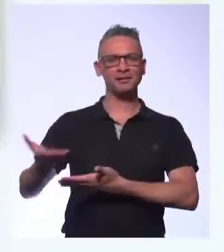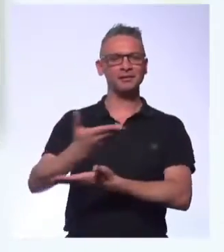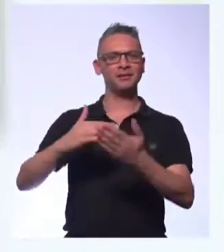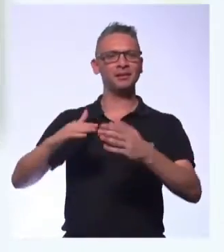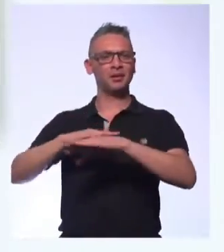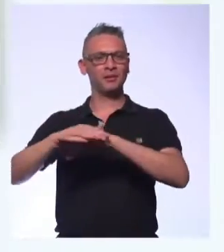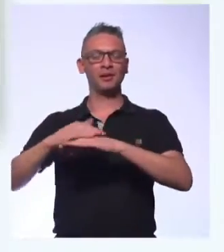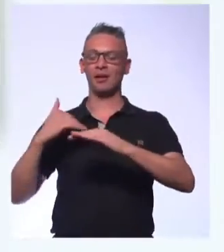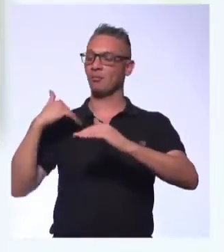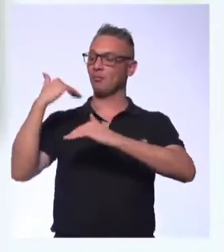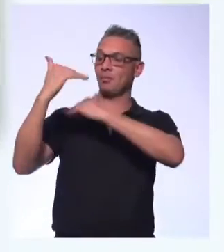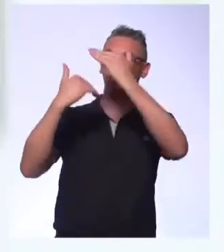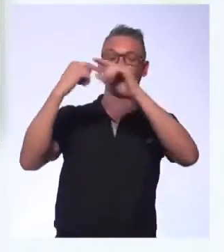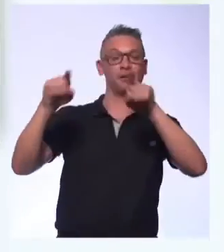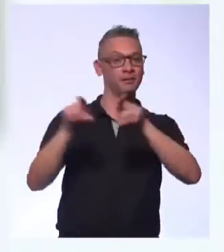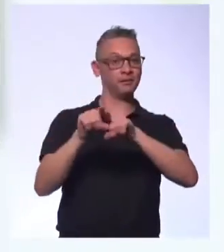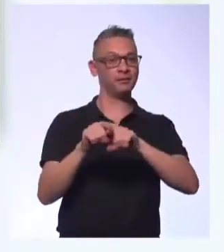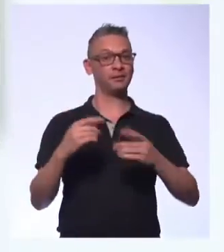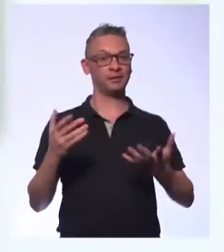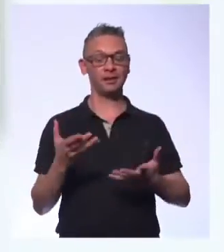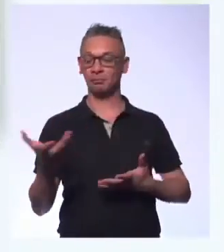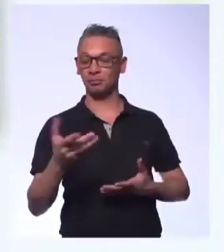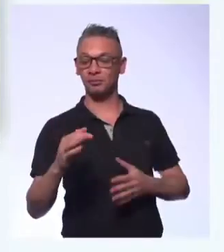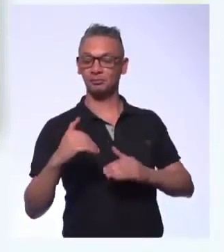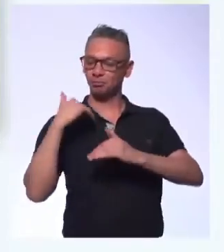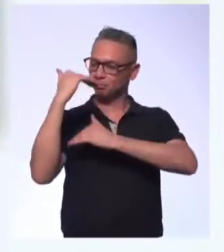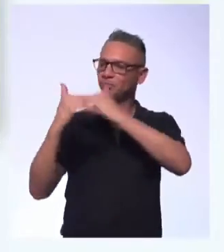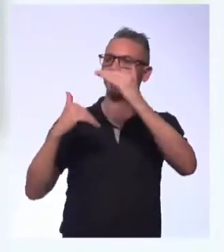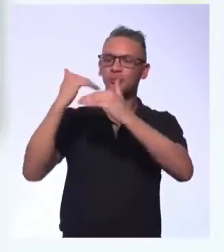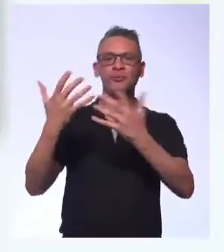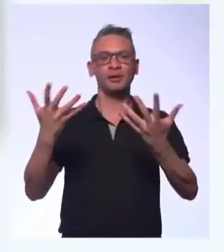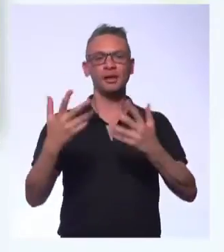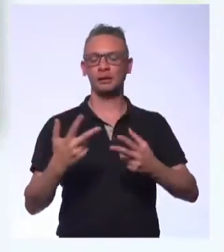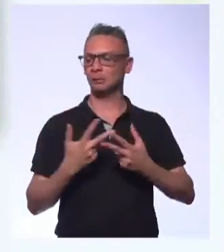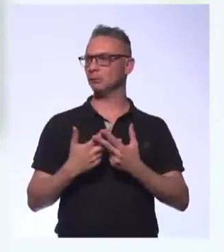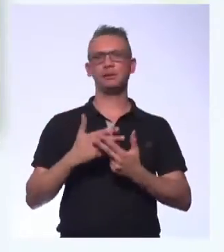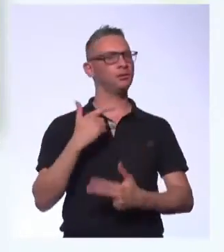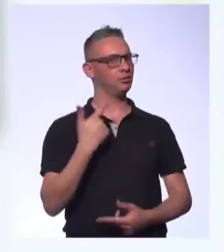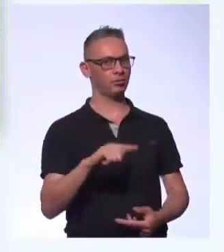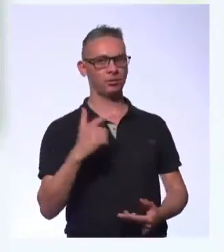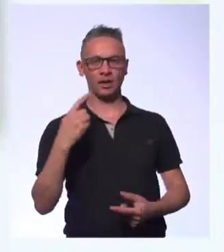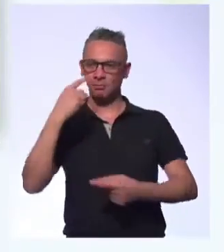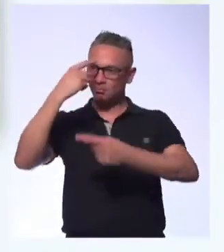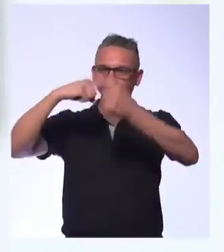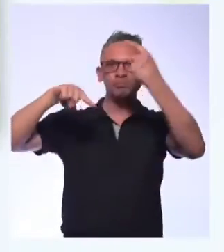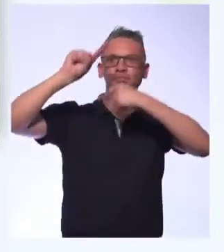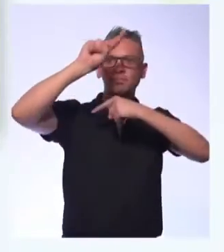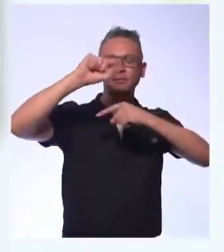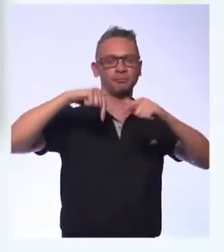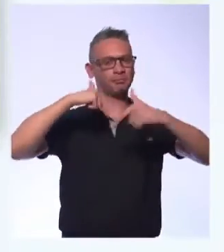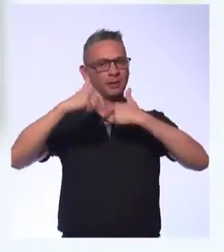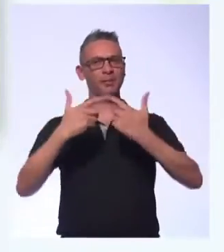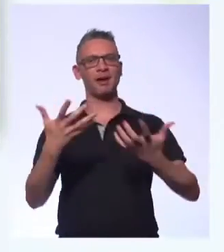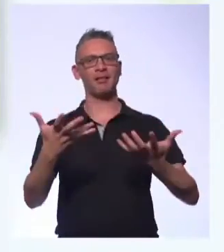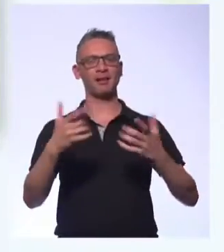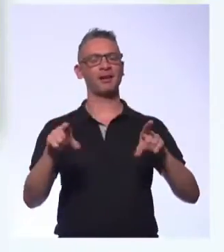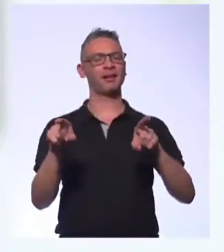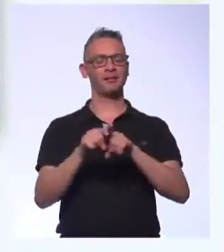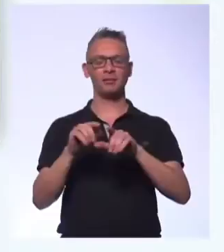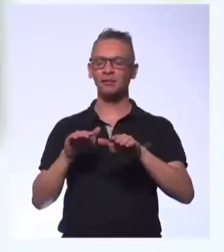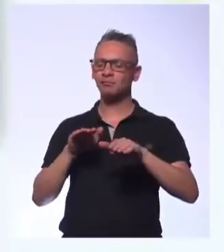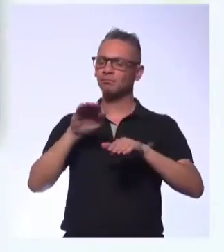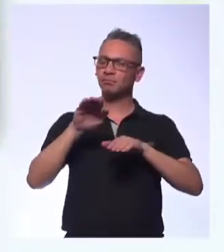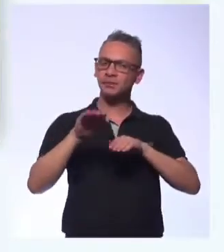Ele quer uma evolução mais imediata, ele é impulsivo, ele é impaciente, então ele quer subir na carreira, mesmo que seja de pequenos